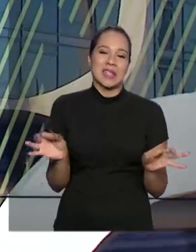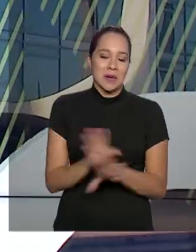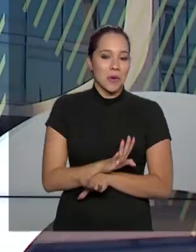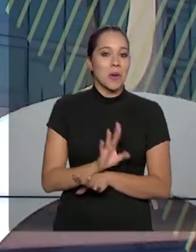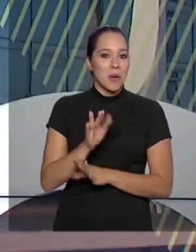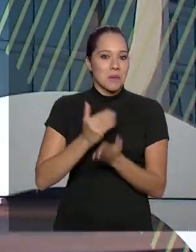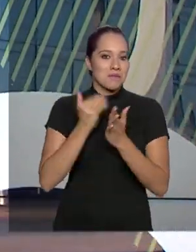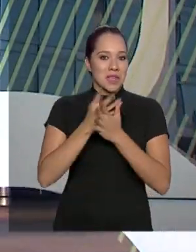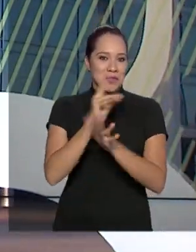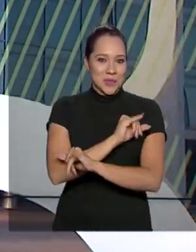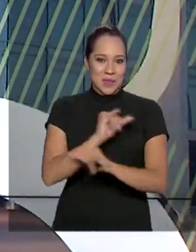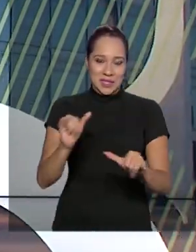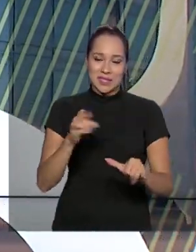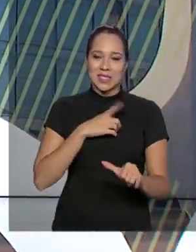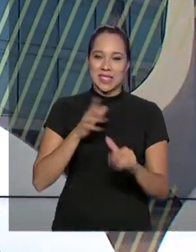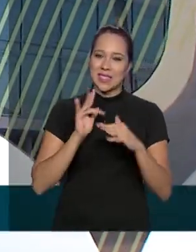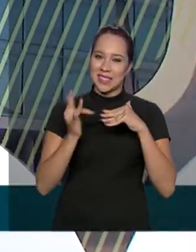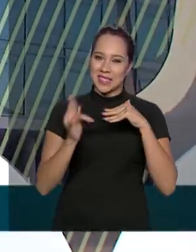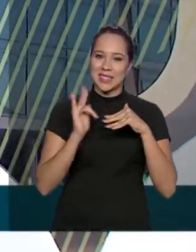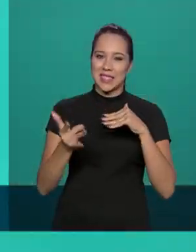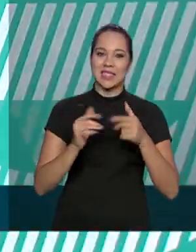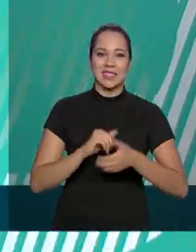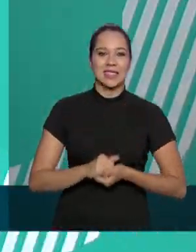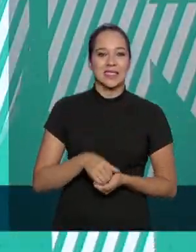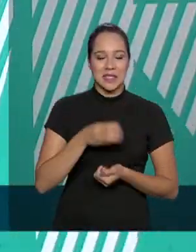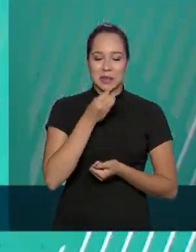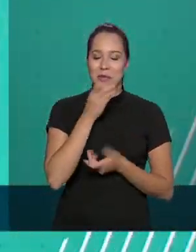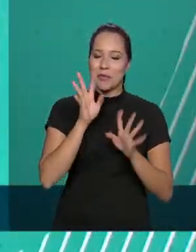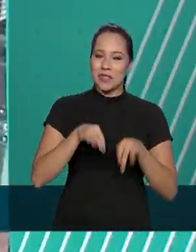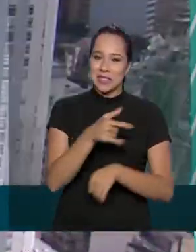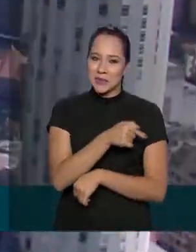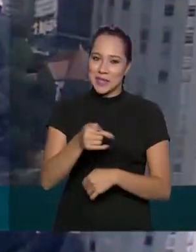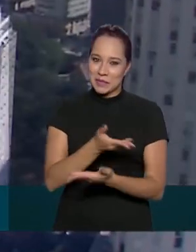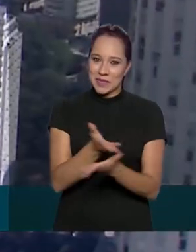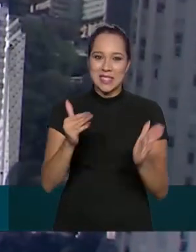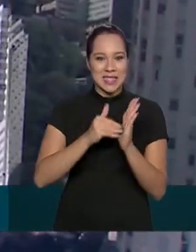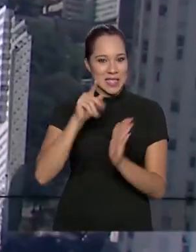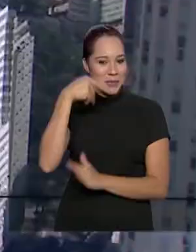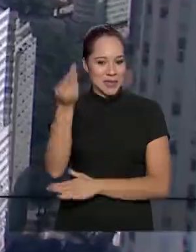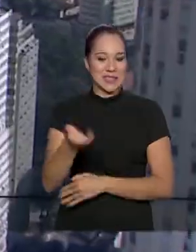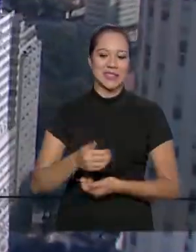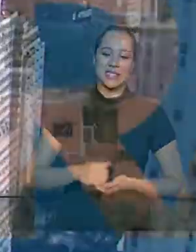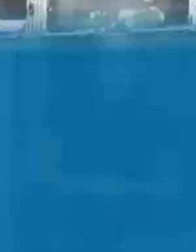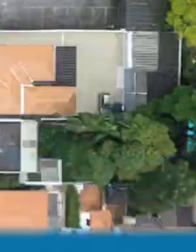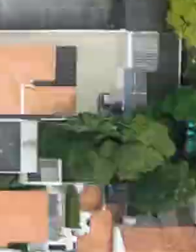aqui. Mais informações nas nossas redes sociais. Um bom fim de semana para você e até a próxima.